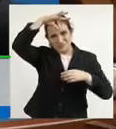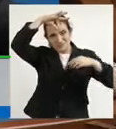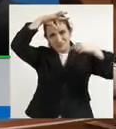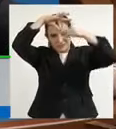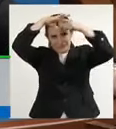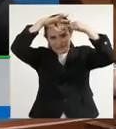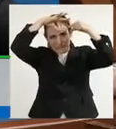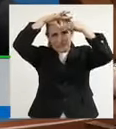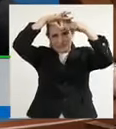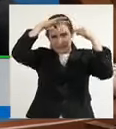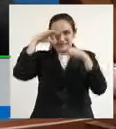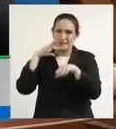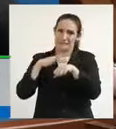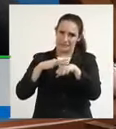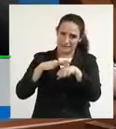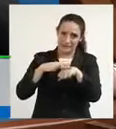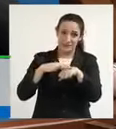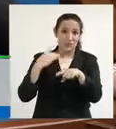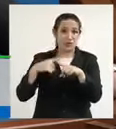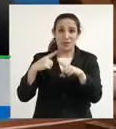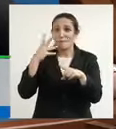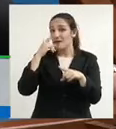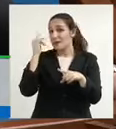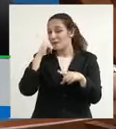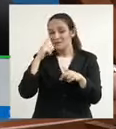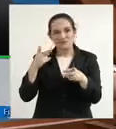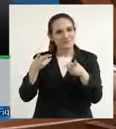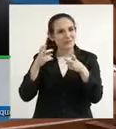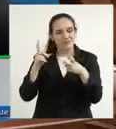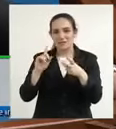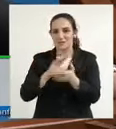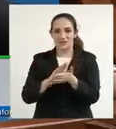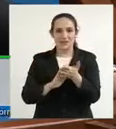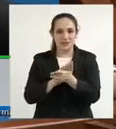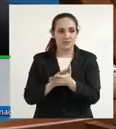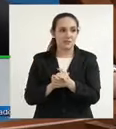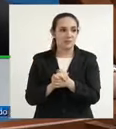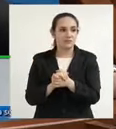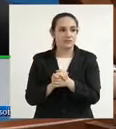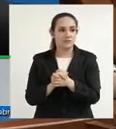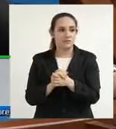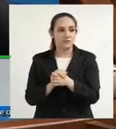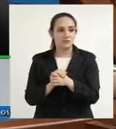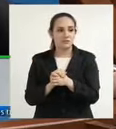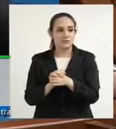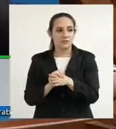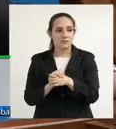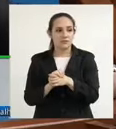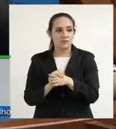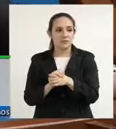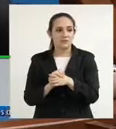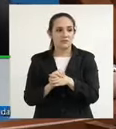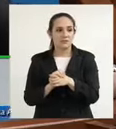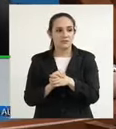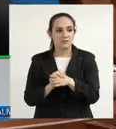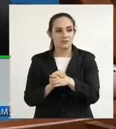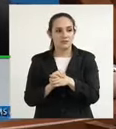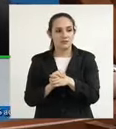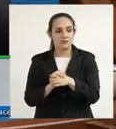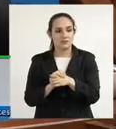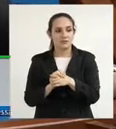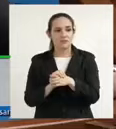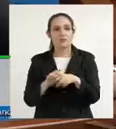que os pais, as mães não percebam. As meninas estão se motilando por dentro